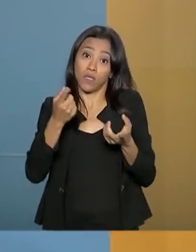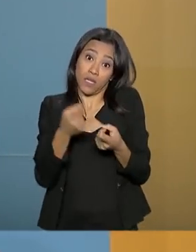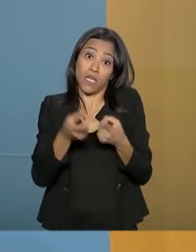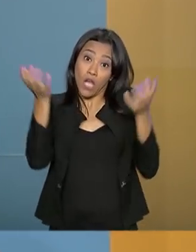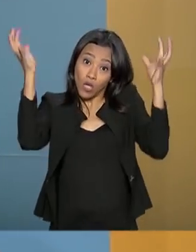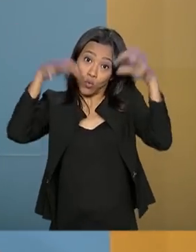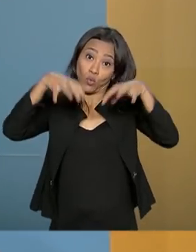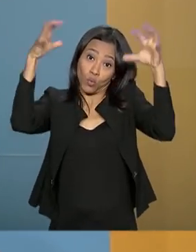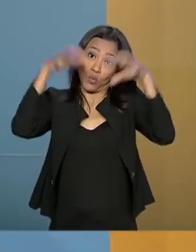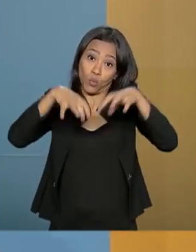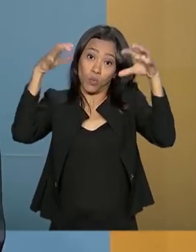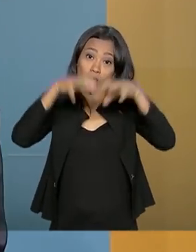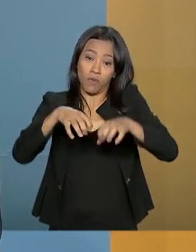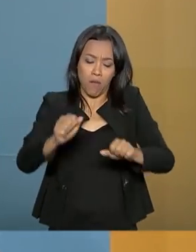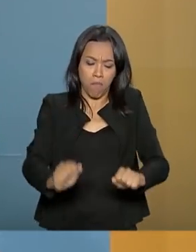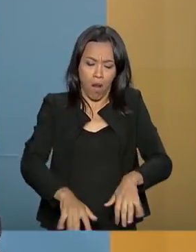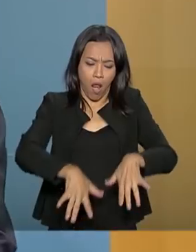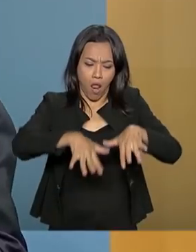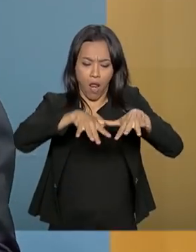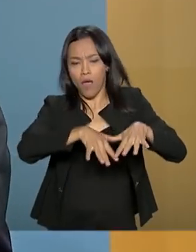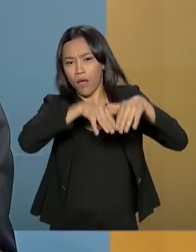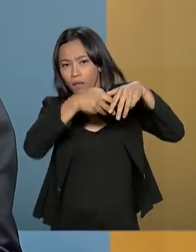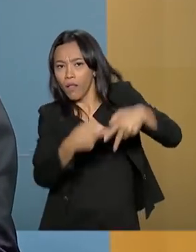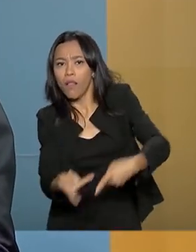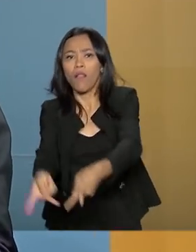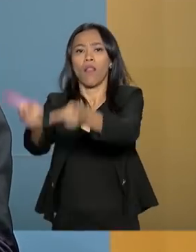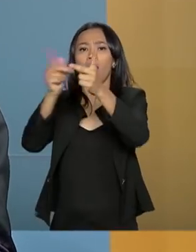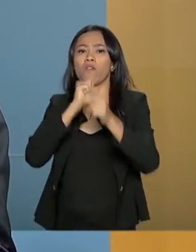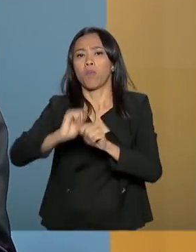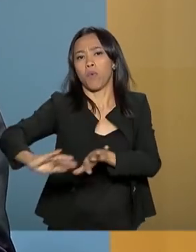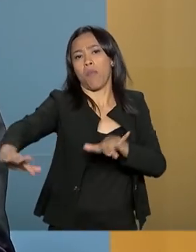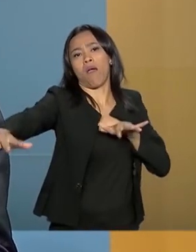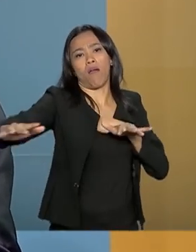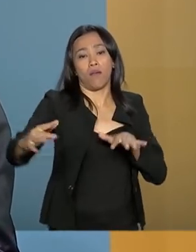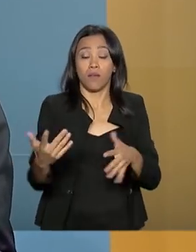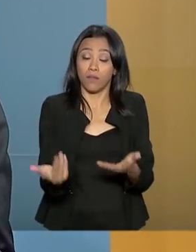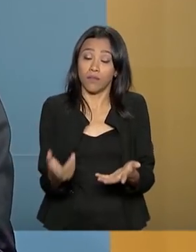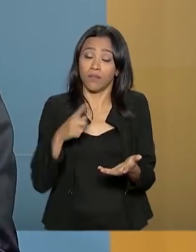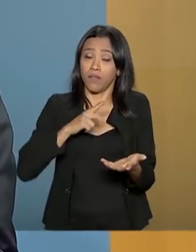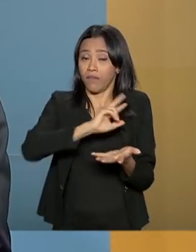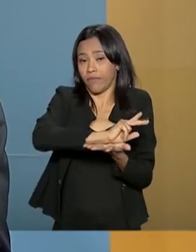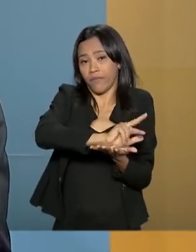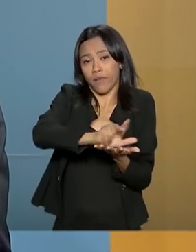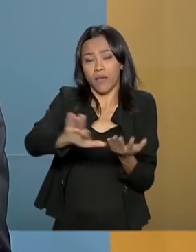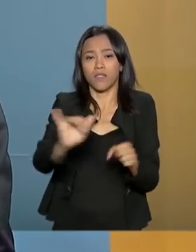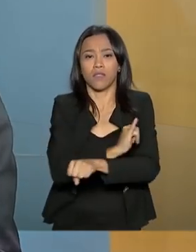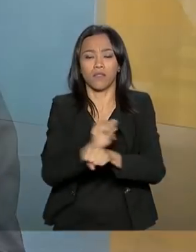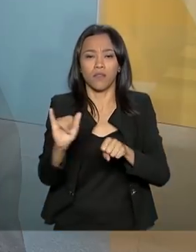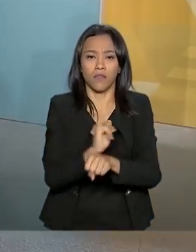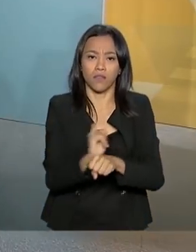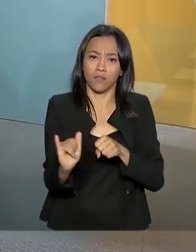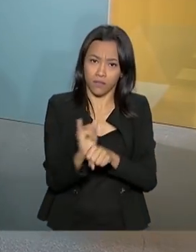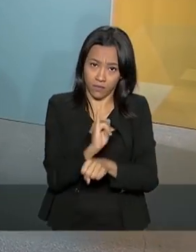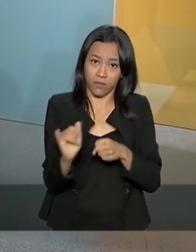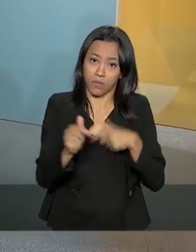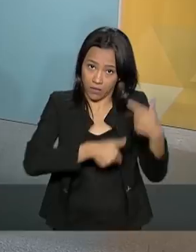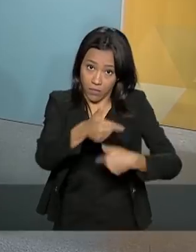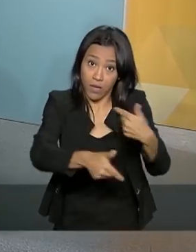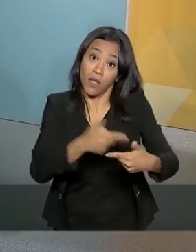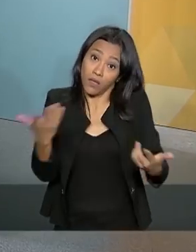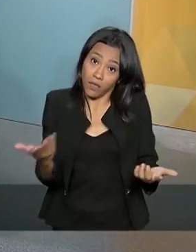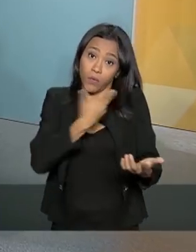é carreado para o mar. Então, é problema complexo, que tem várias frentes de atuação e que o governo federal resolveu